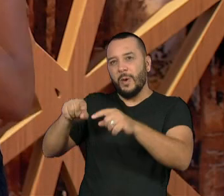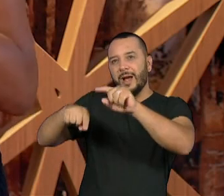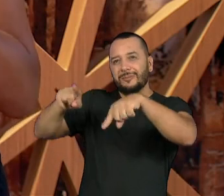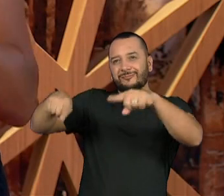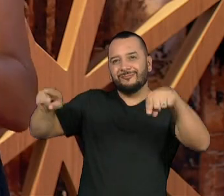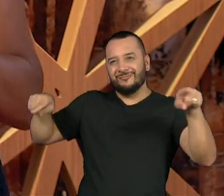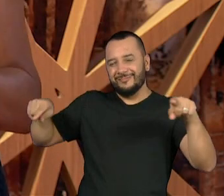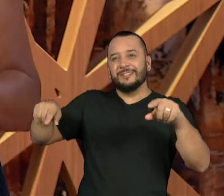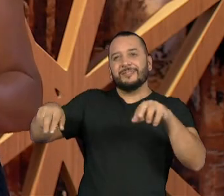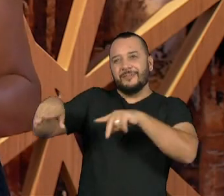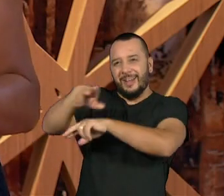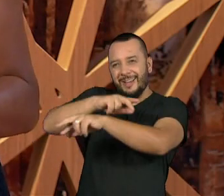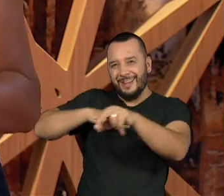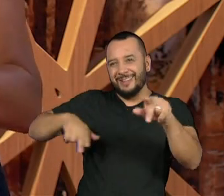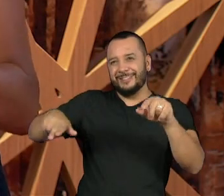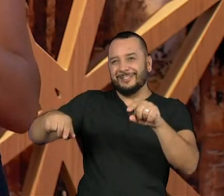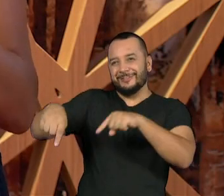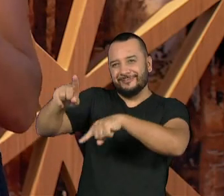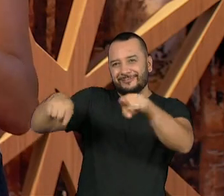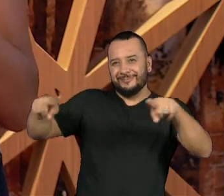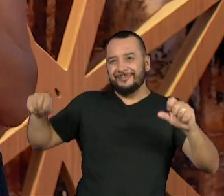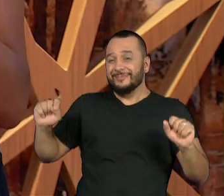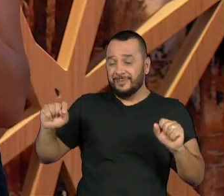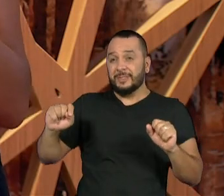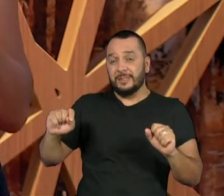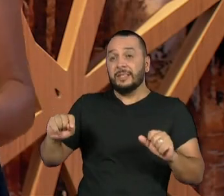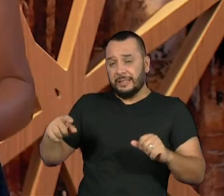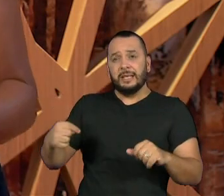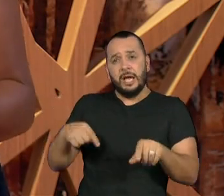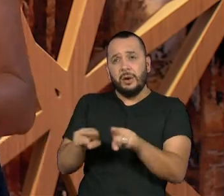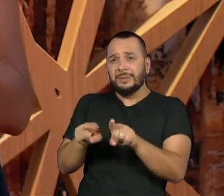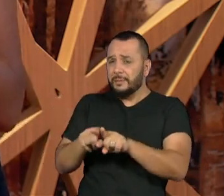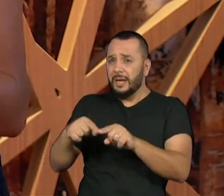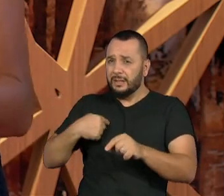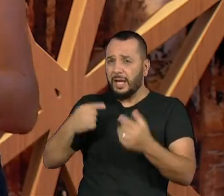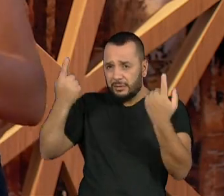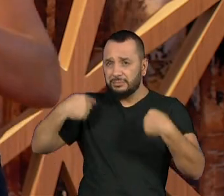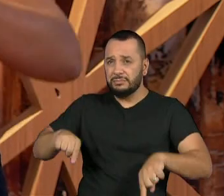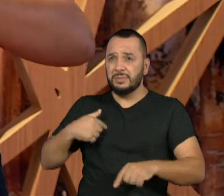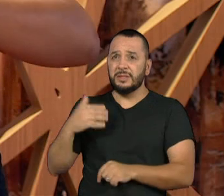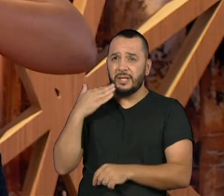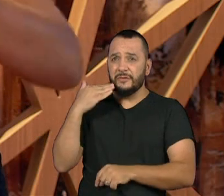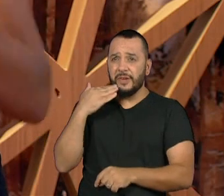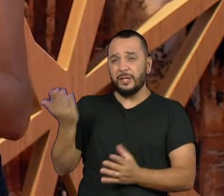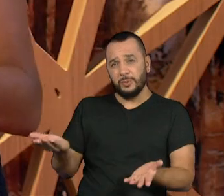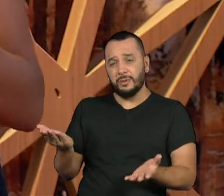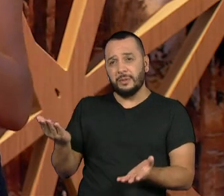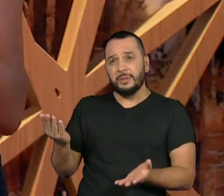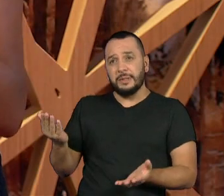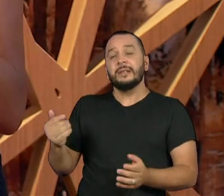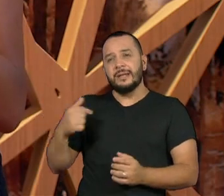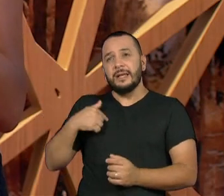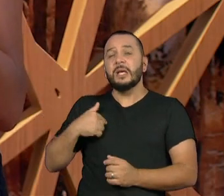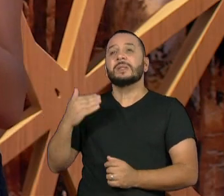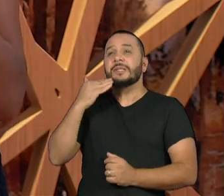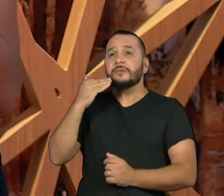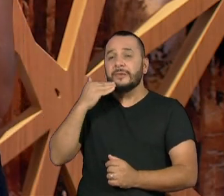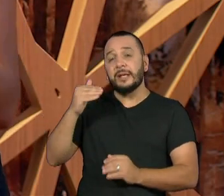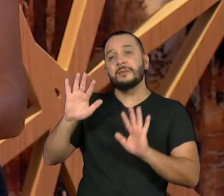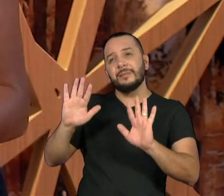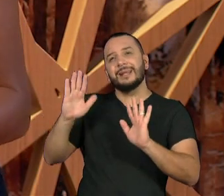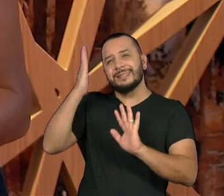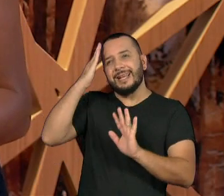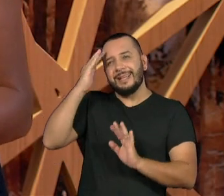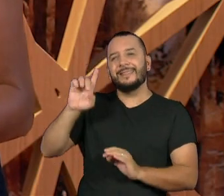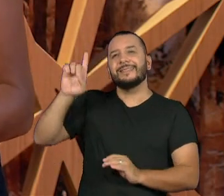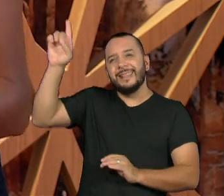pessoa desajustada. Então, quanto mais desajustada eu for, mais eu sinto que Deus pode